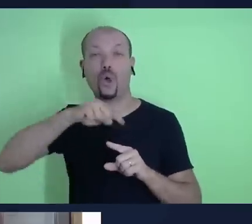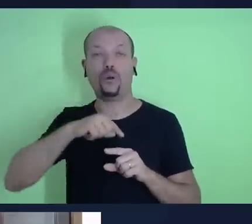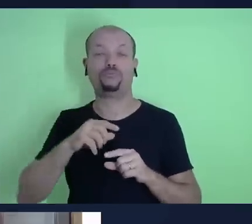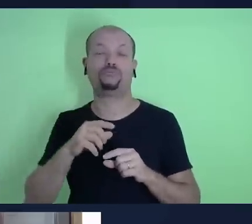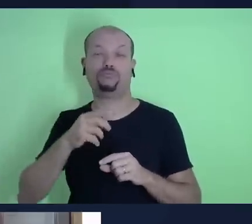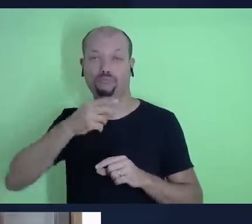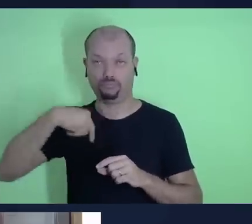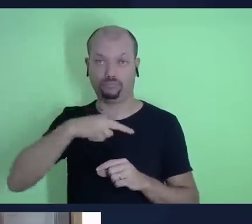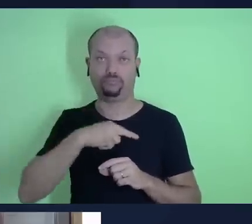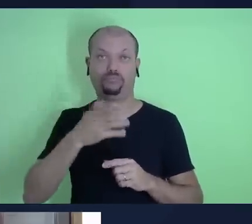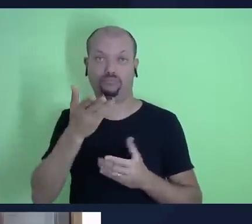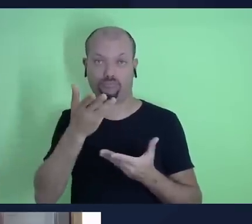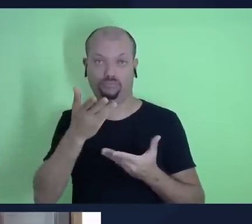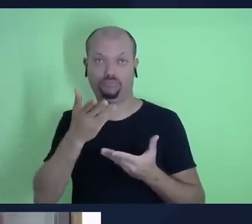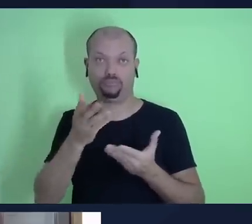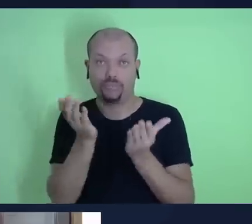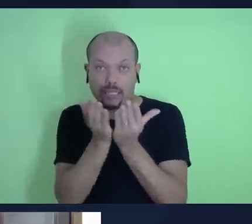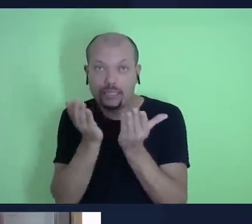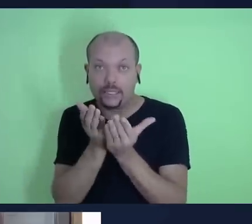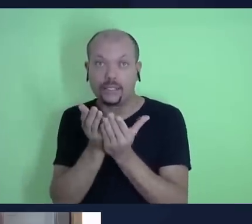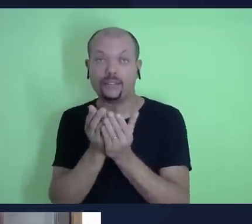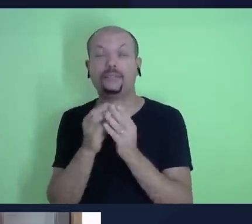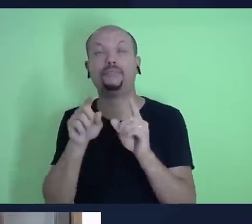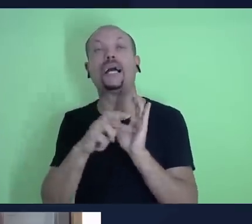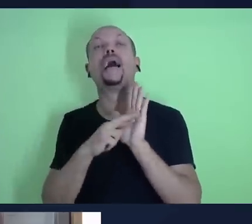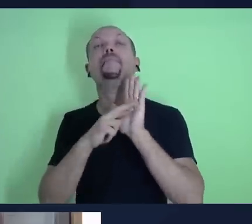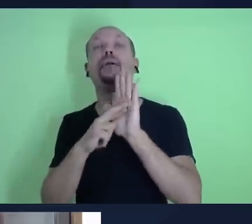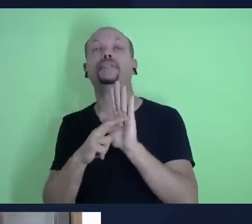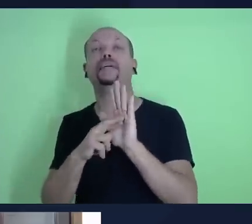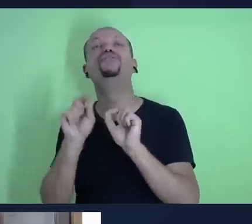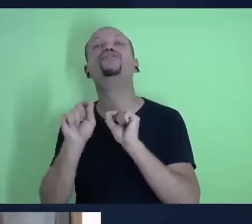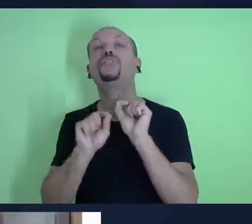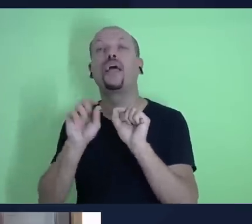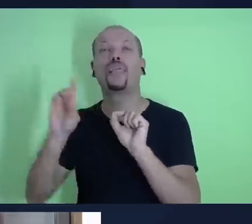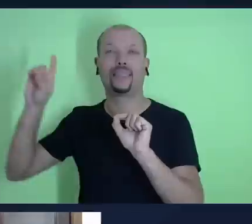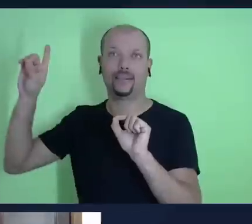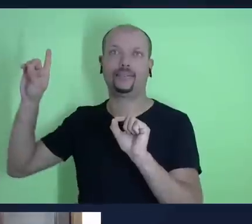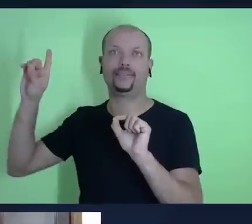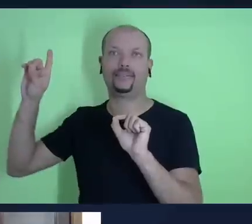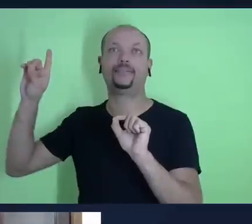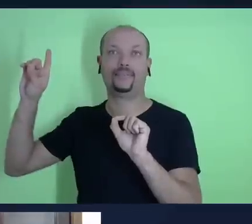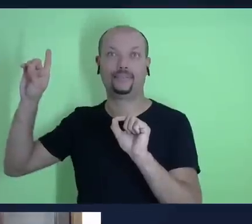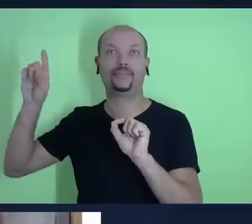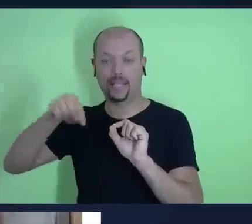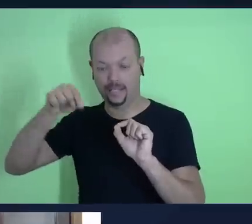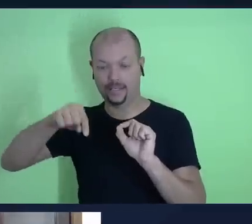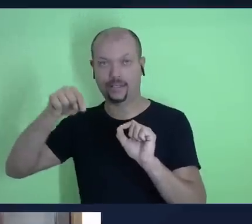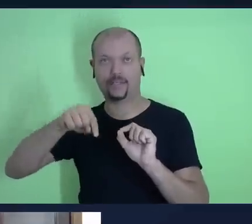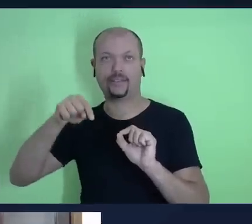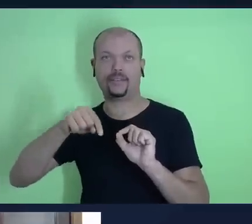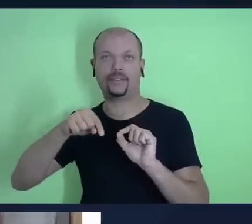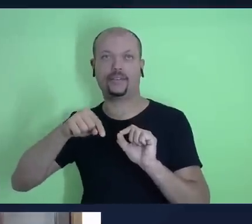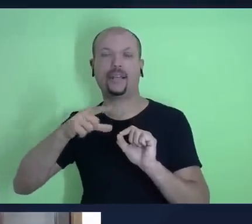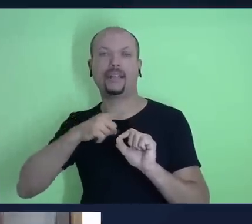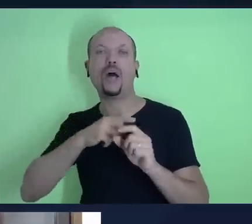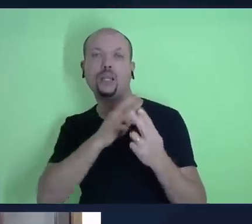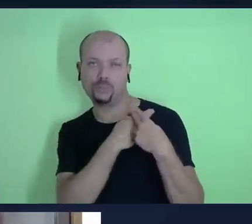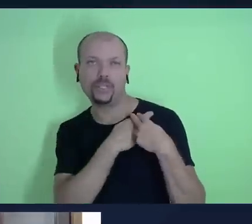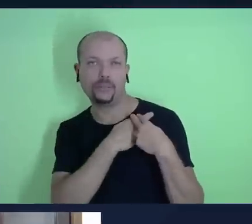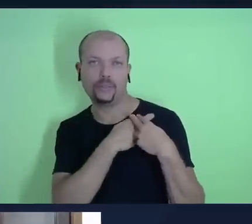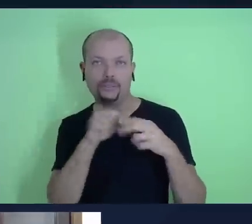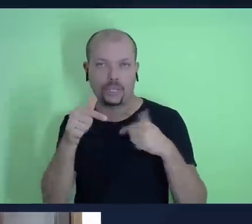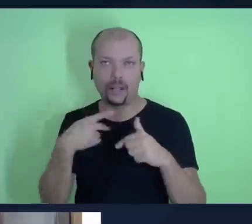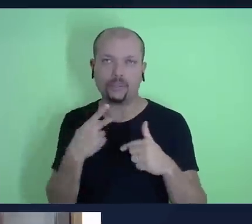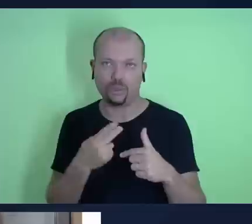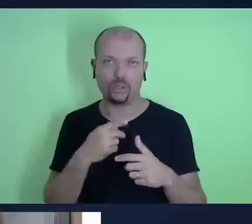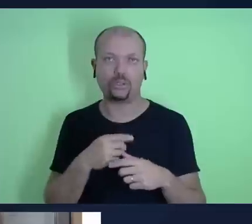somos representantes de Deus aqui nesse mundo nós temos essa missão esse trabalho os